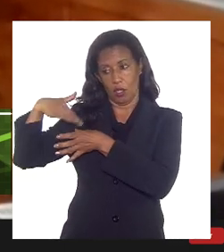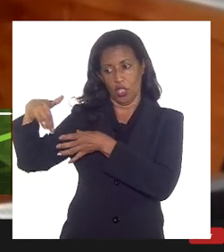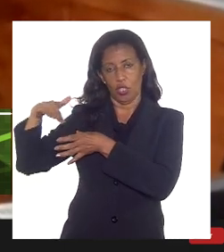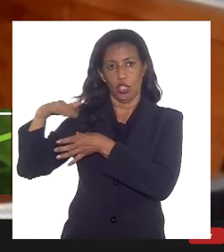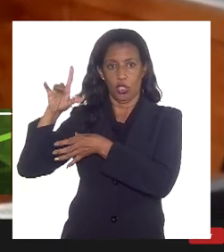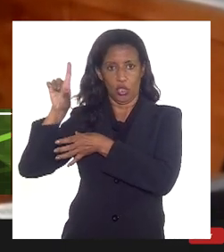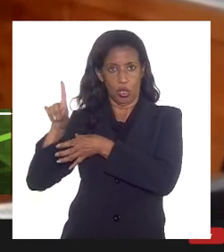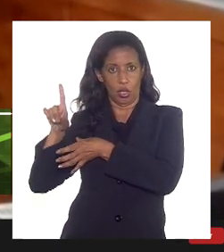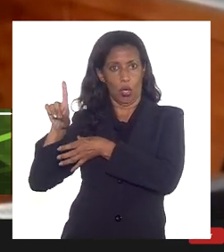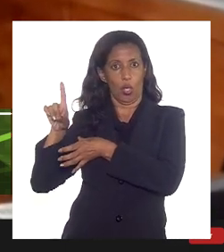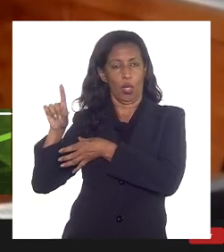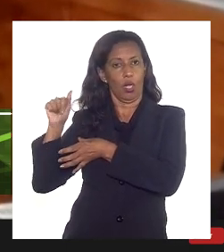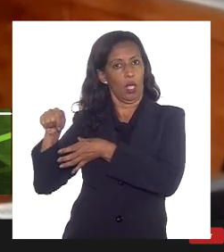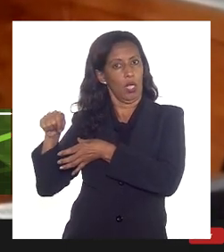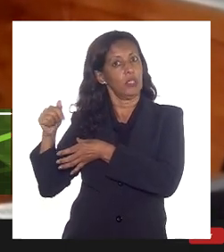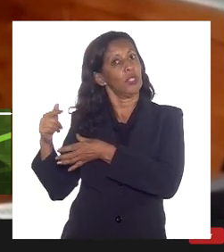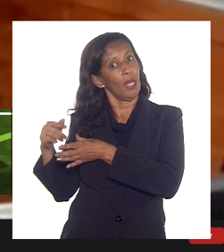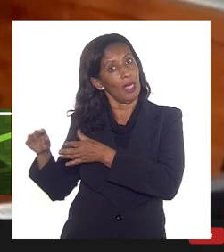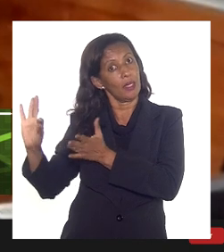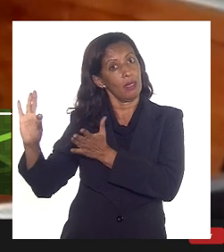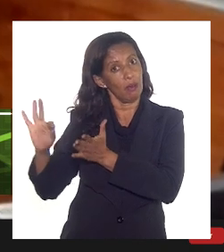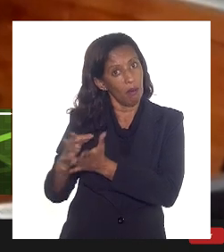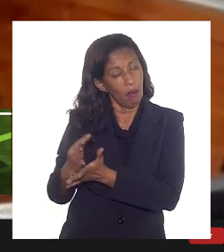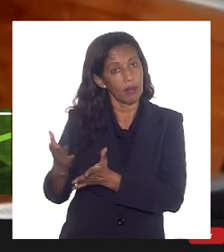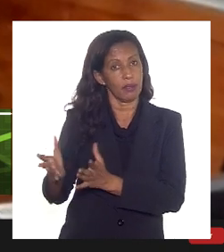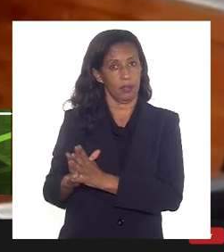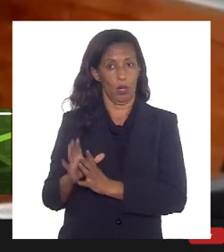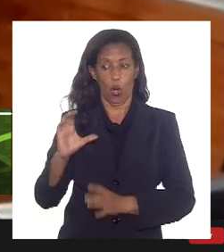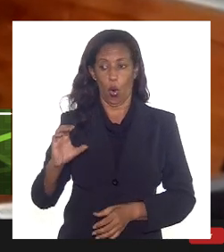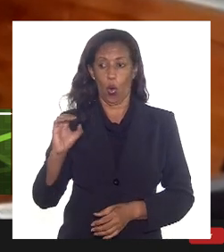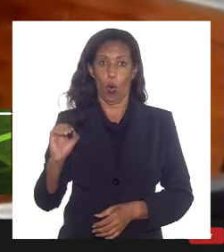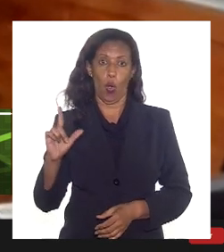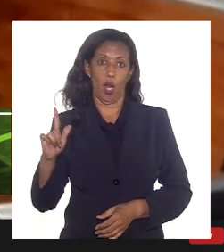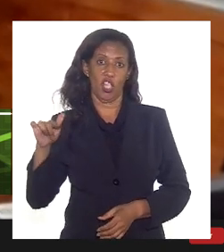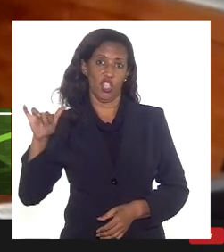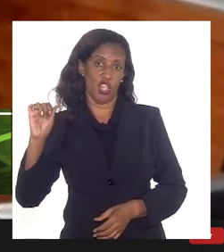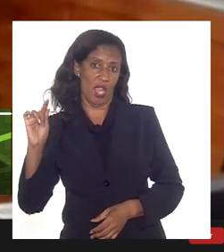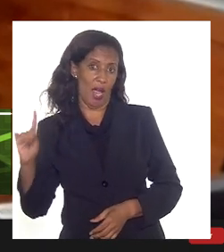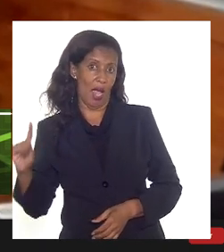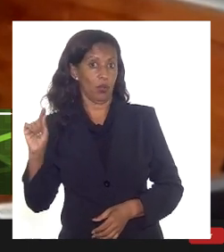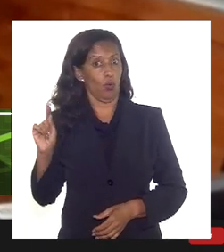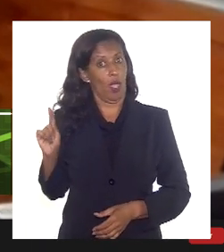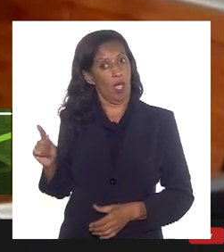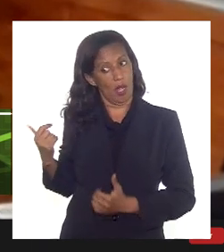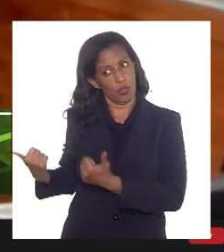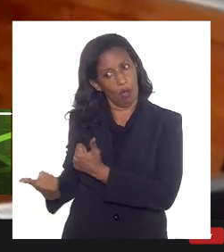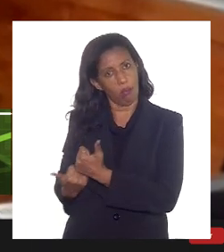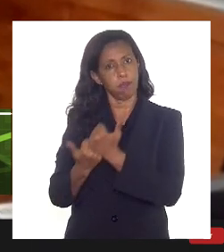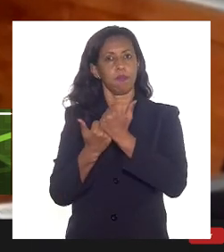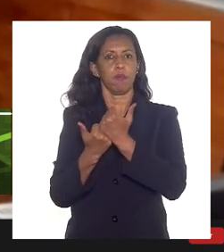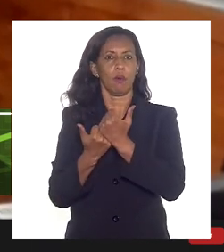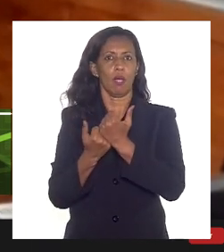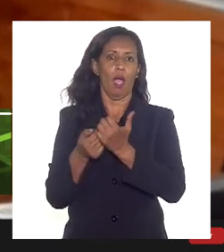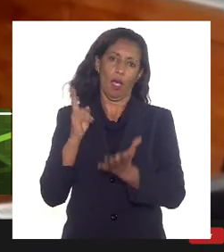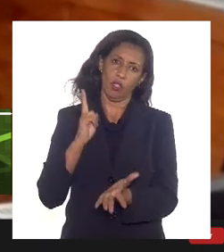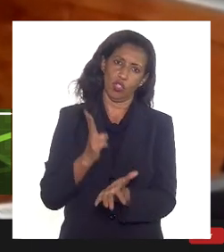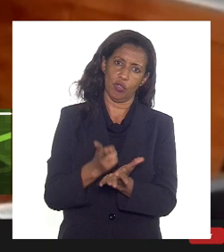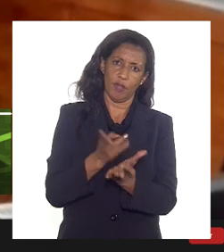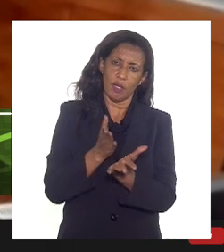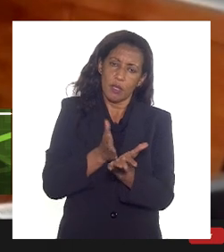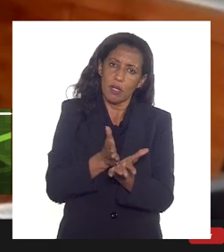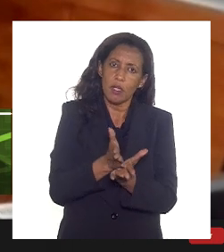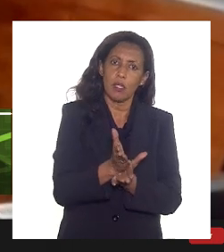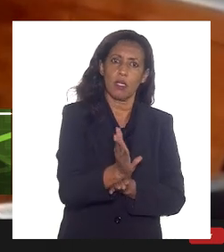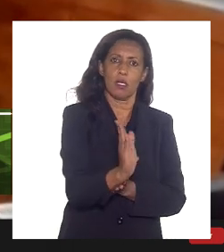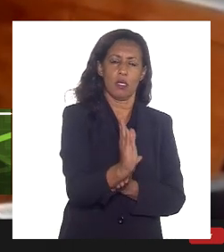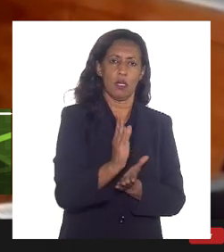se for demandada, a diretoria colegiada da ANP vai dar os subsídios. A gente vai seguir a diretriz do